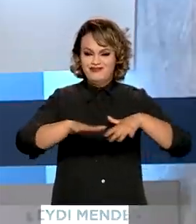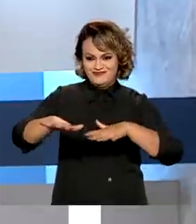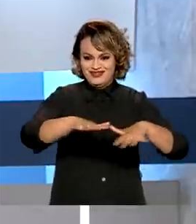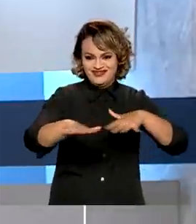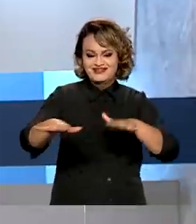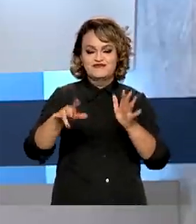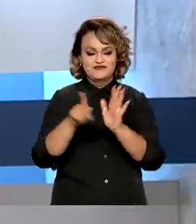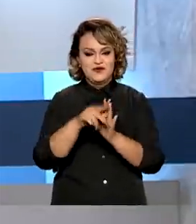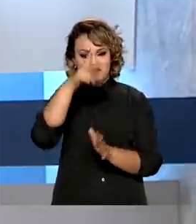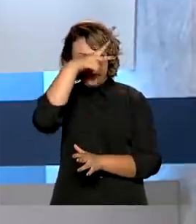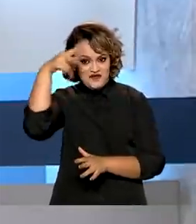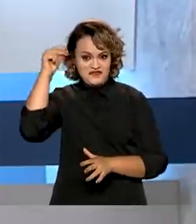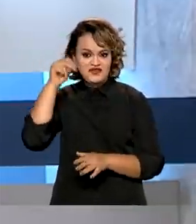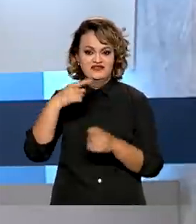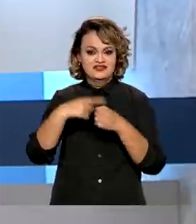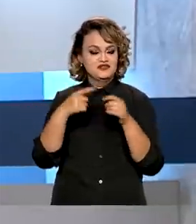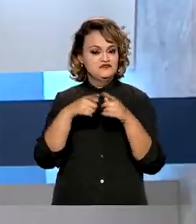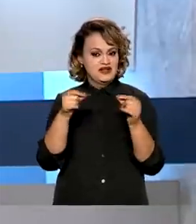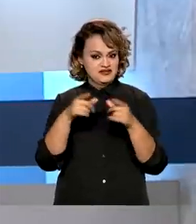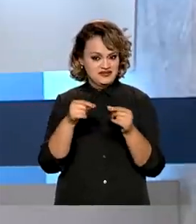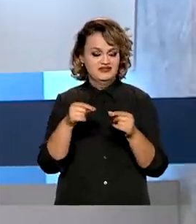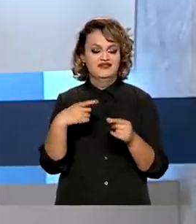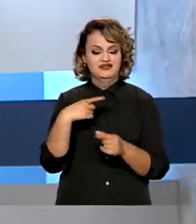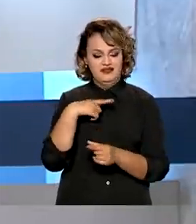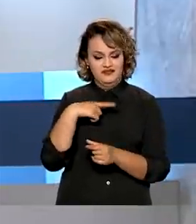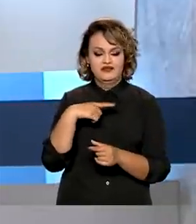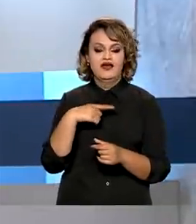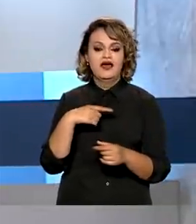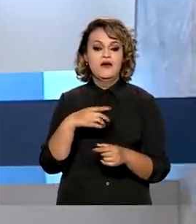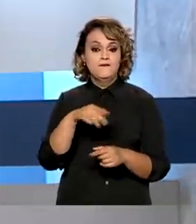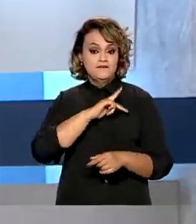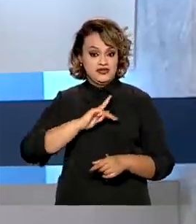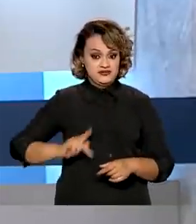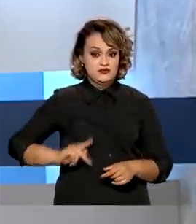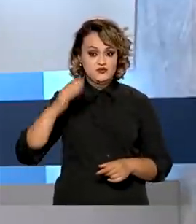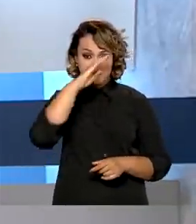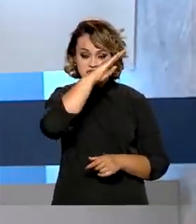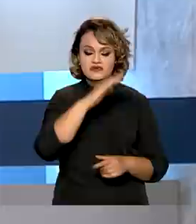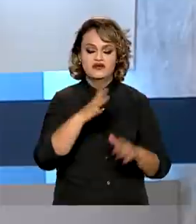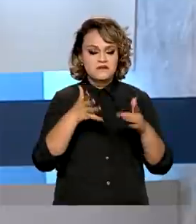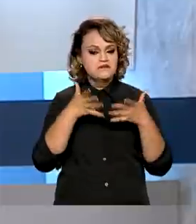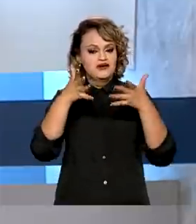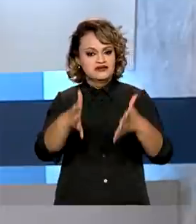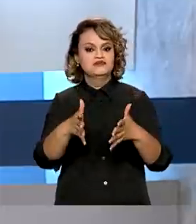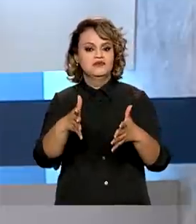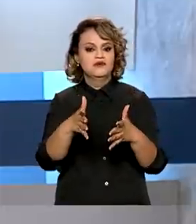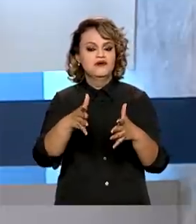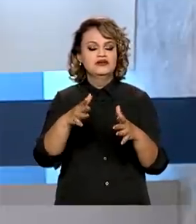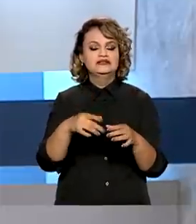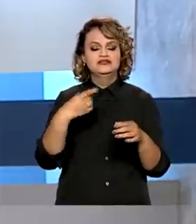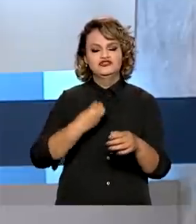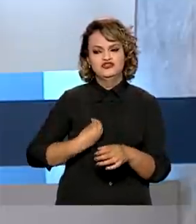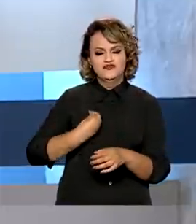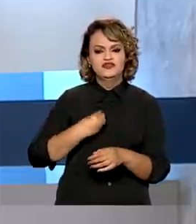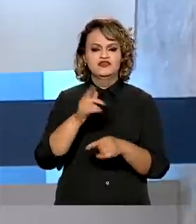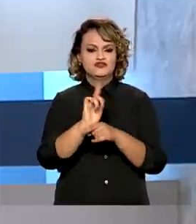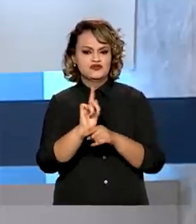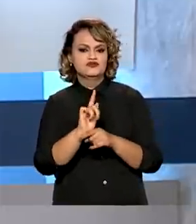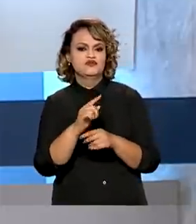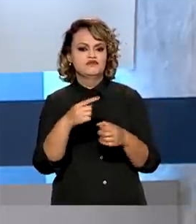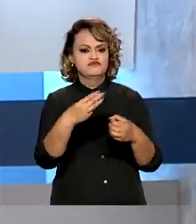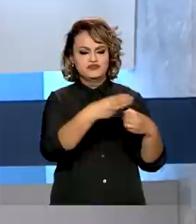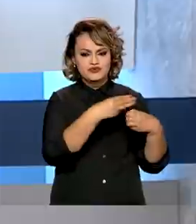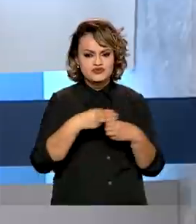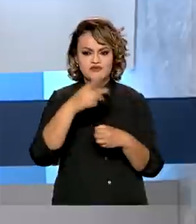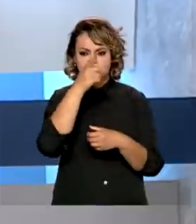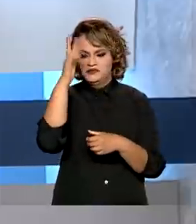voltou a ser realizada em Brasília. O presidente Jair Bolsonaro participou da abertura do evento, que reúne gestores municipais de todo o